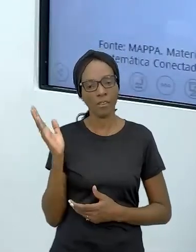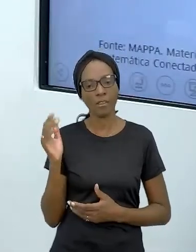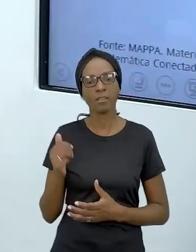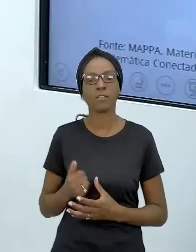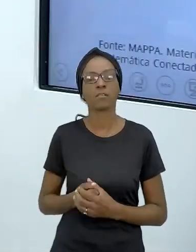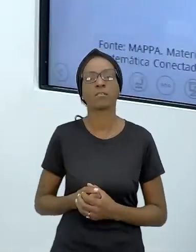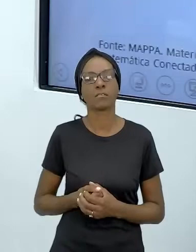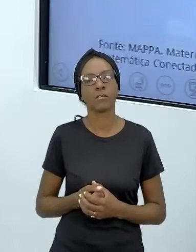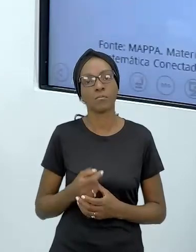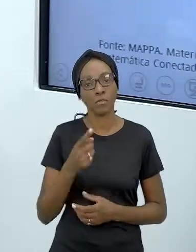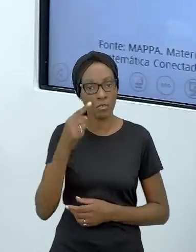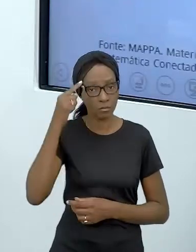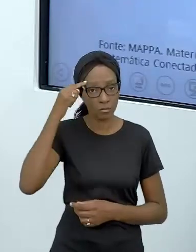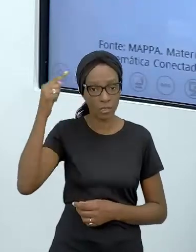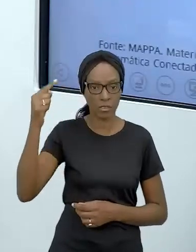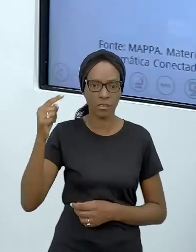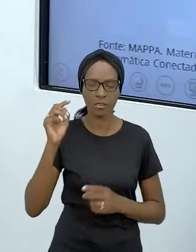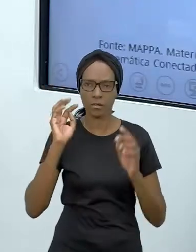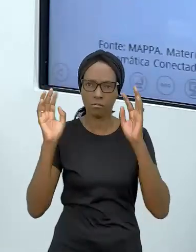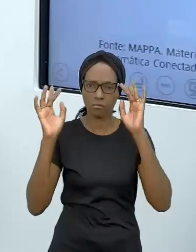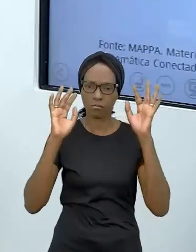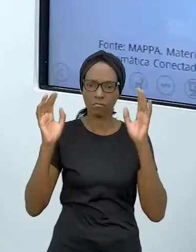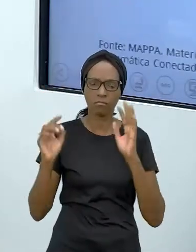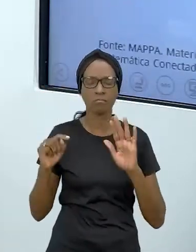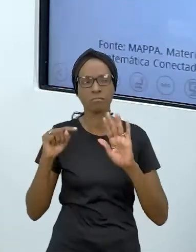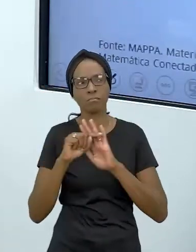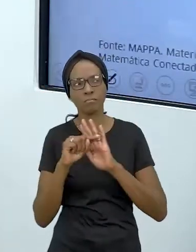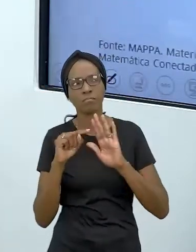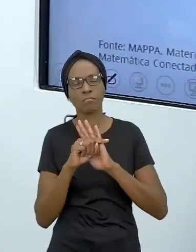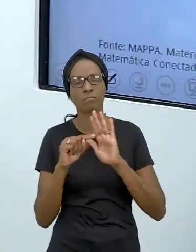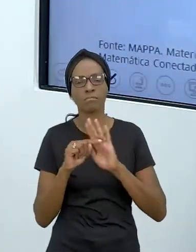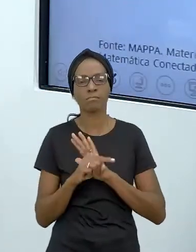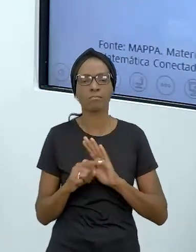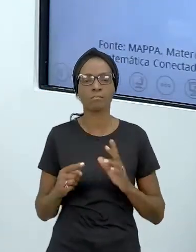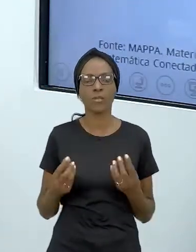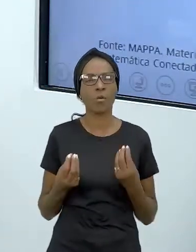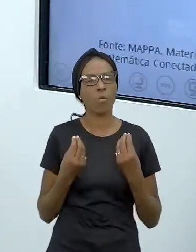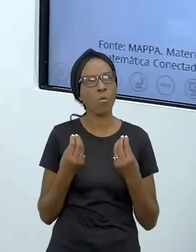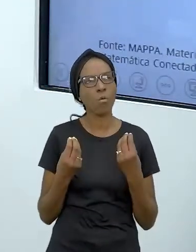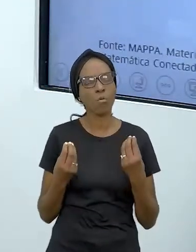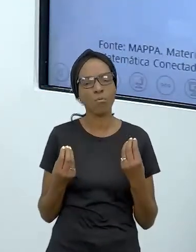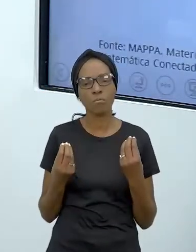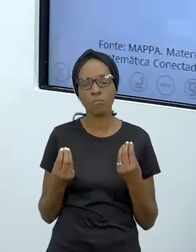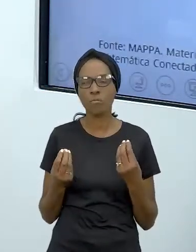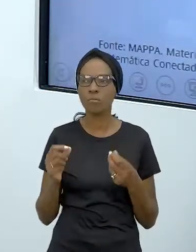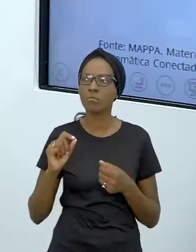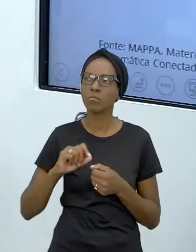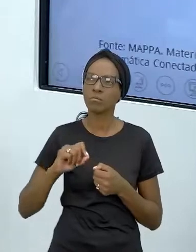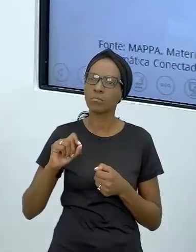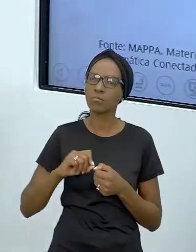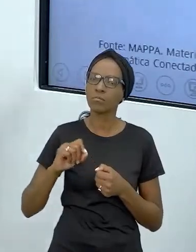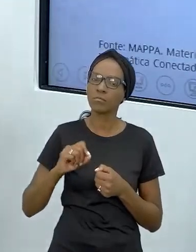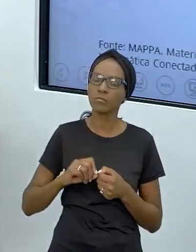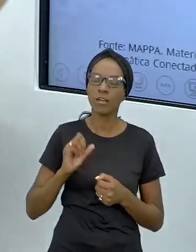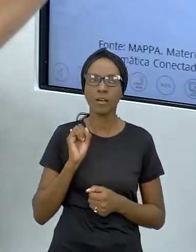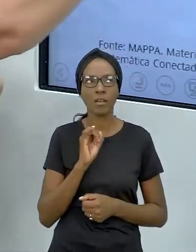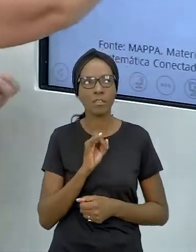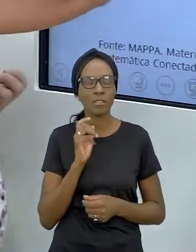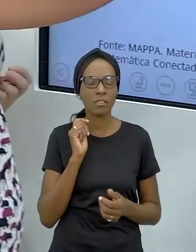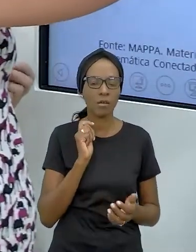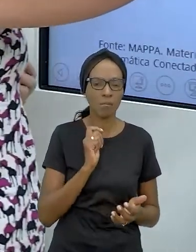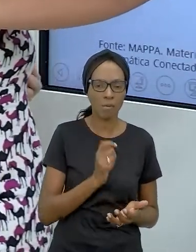pra vocês pensarem, refletirem, se questionarem, né? Como será que é feito se a gente pagar,